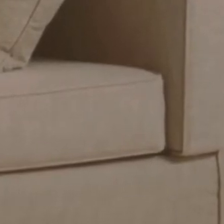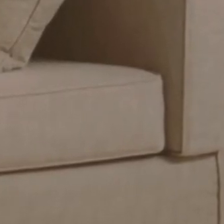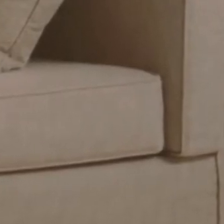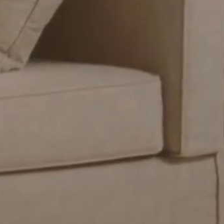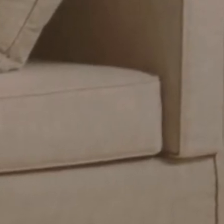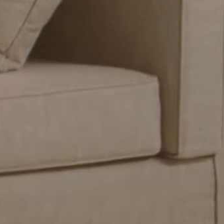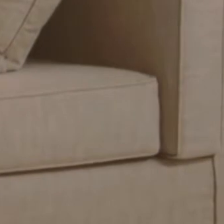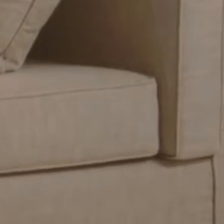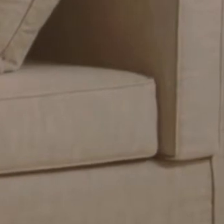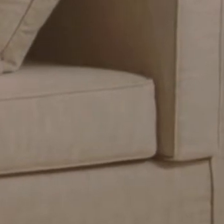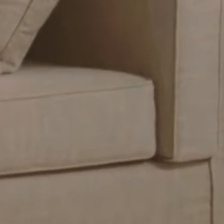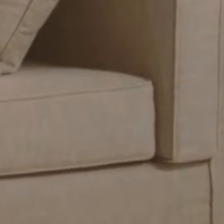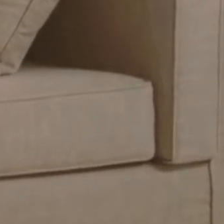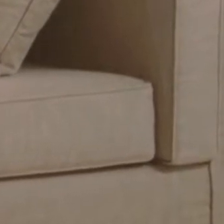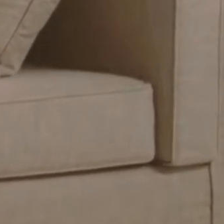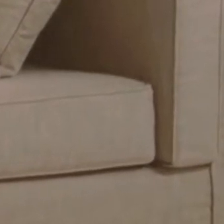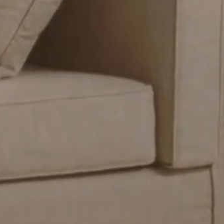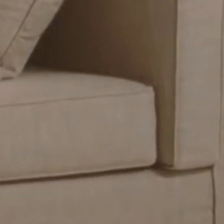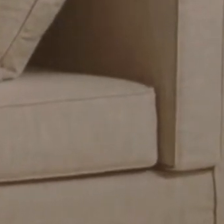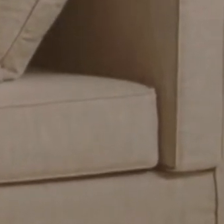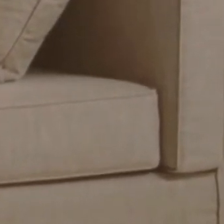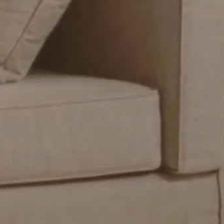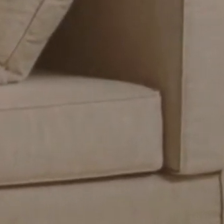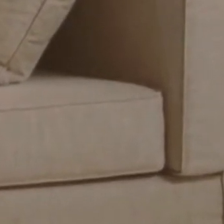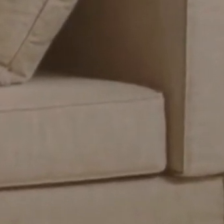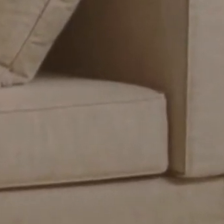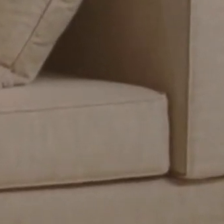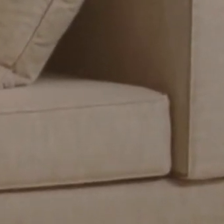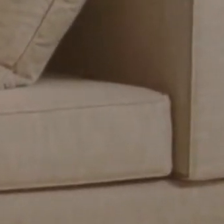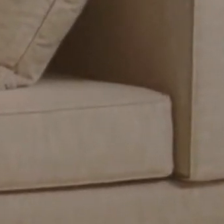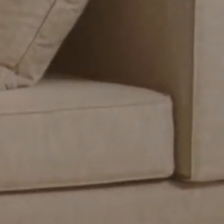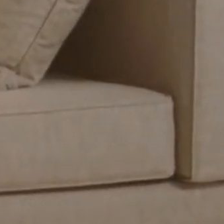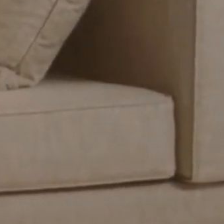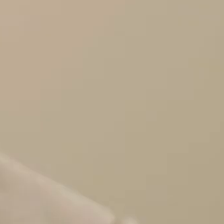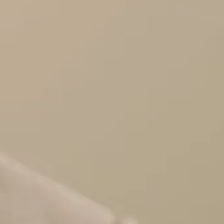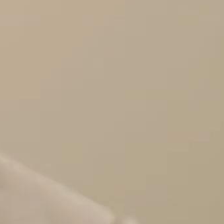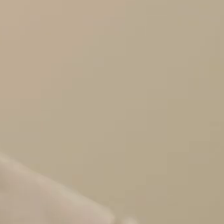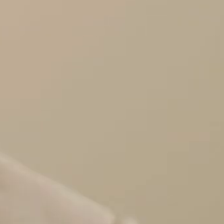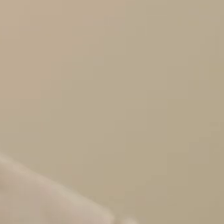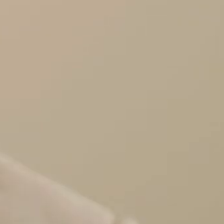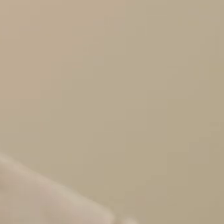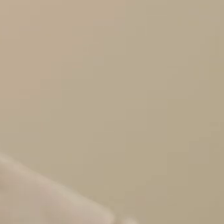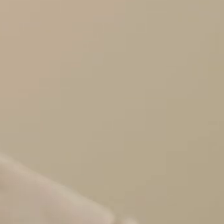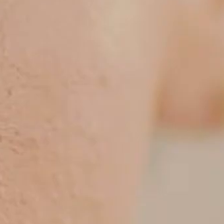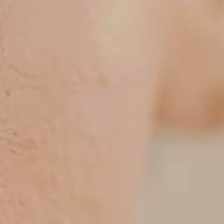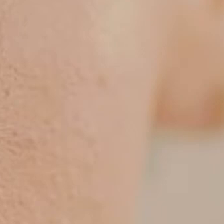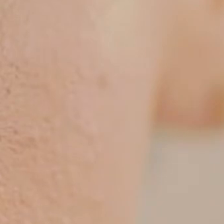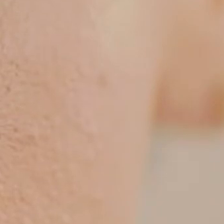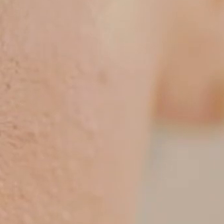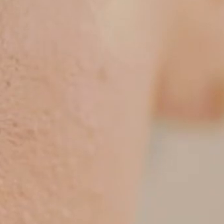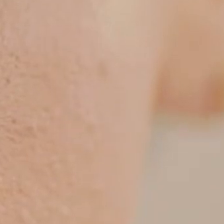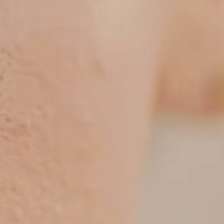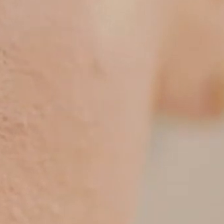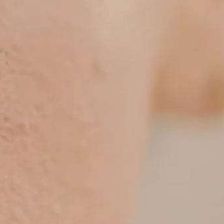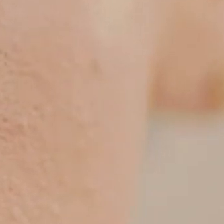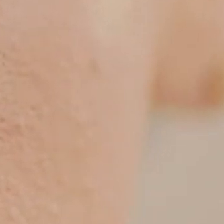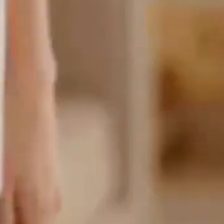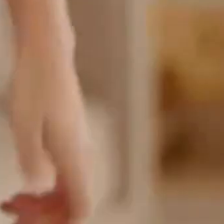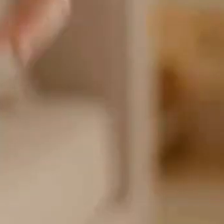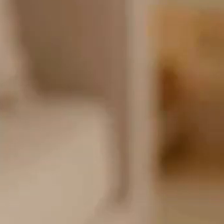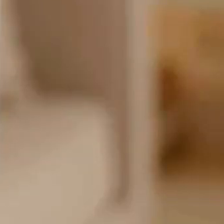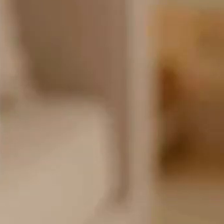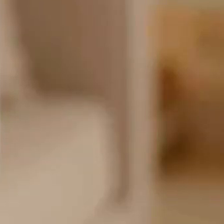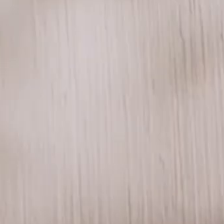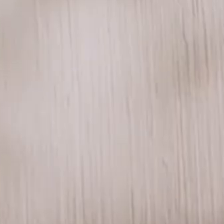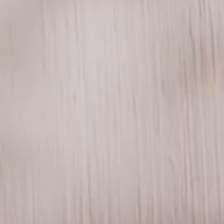Sabe desde quando Os seres humanos Duelam contra Fungos, vírus E bactérias Desde sempre